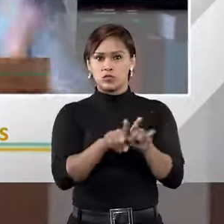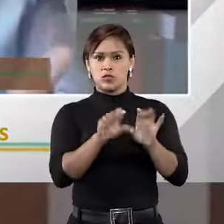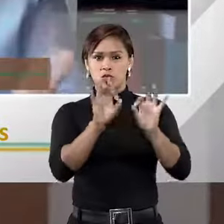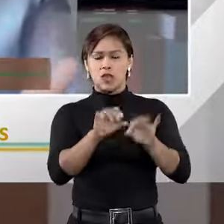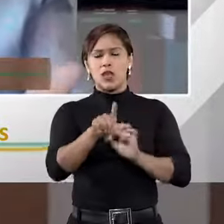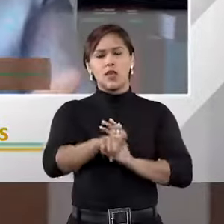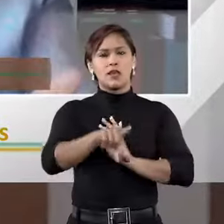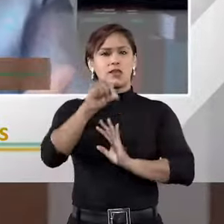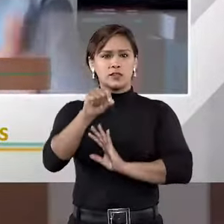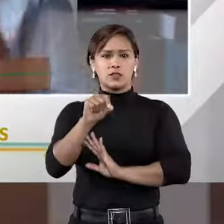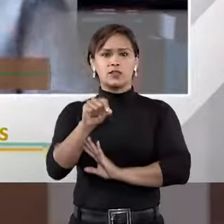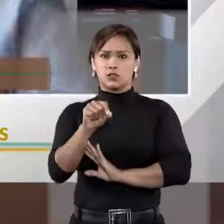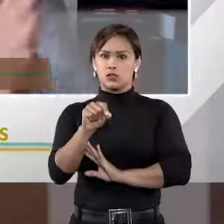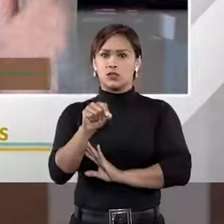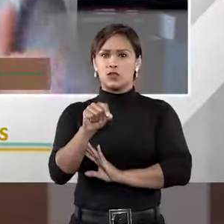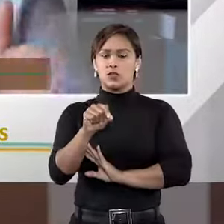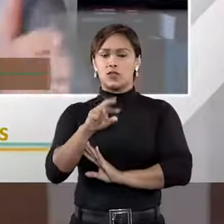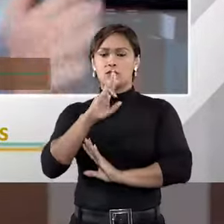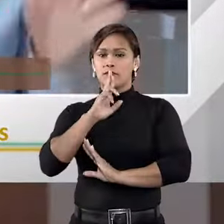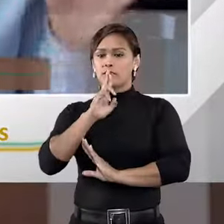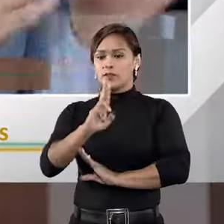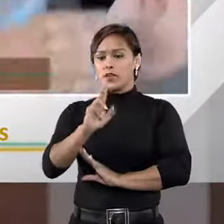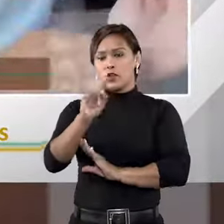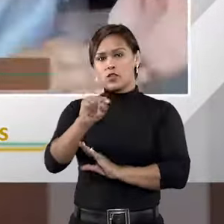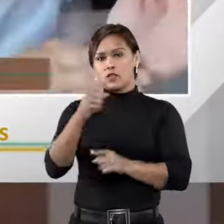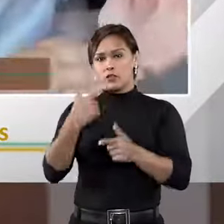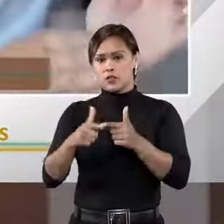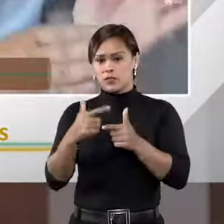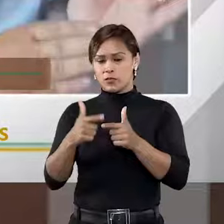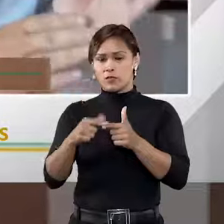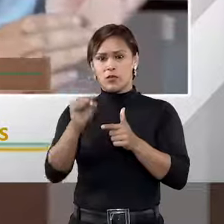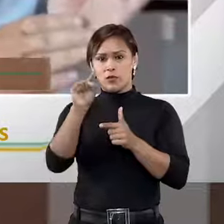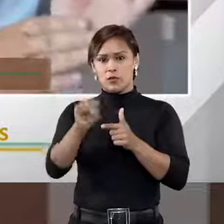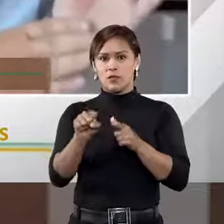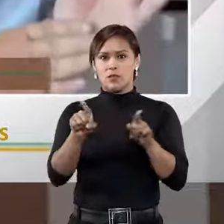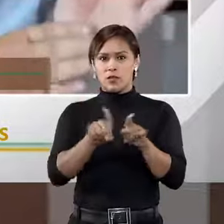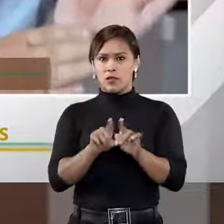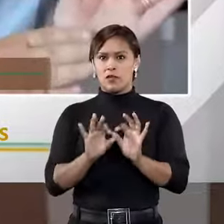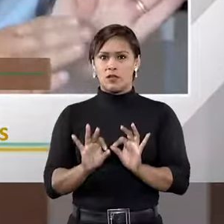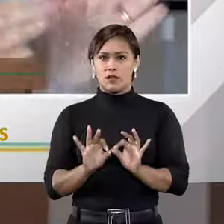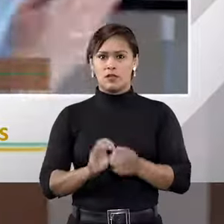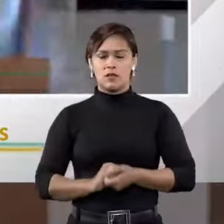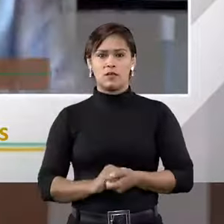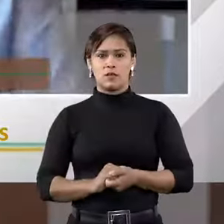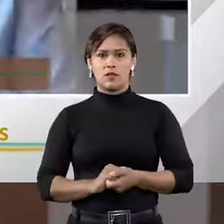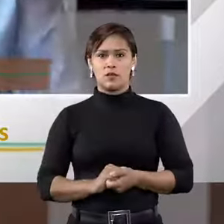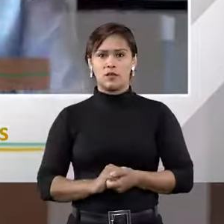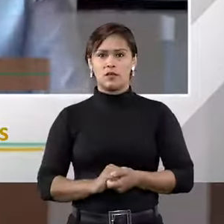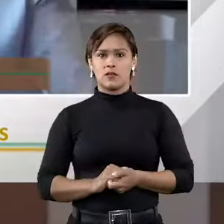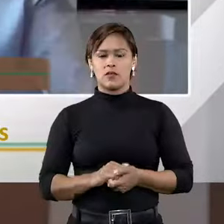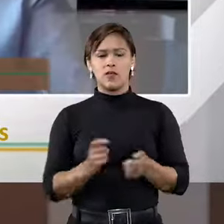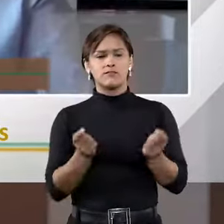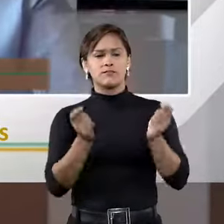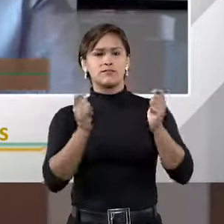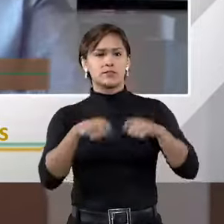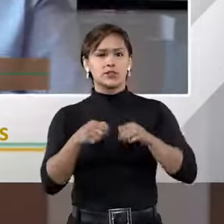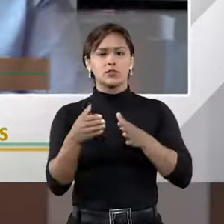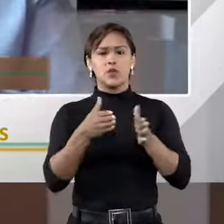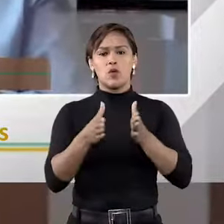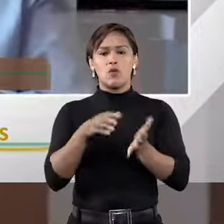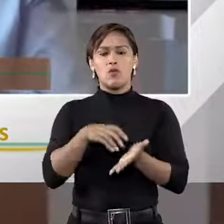eles escolhem que vão resolver esse problema por meio de um